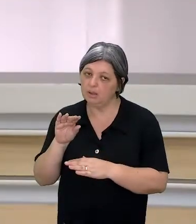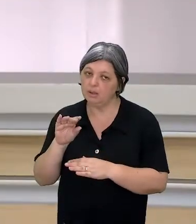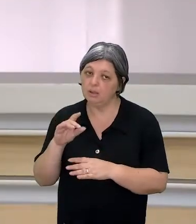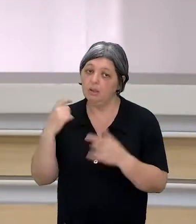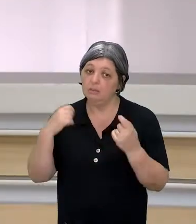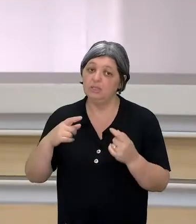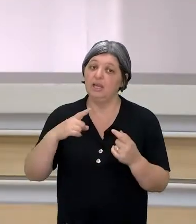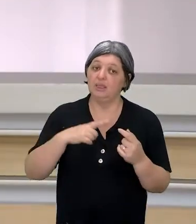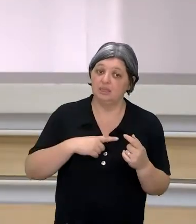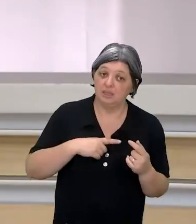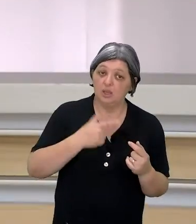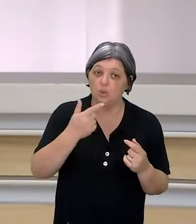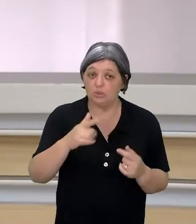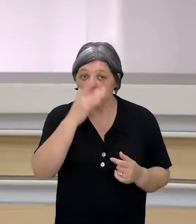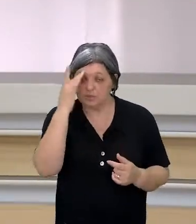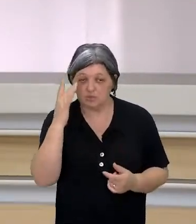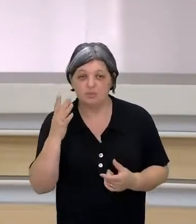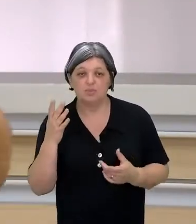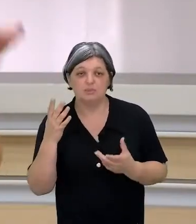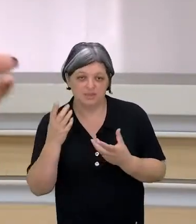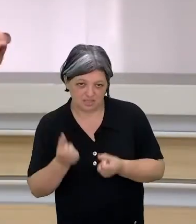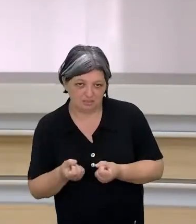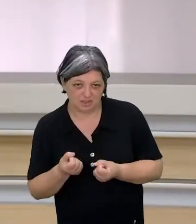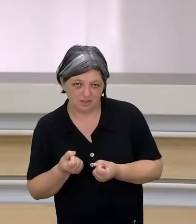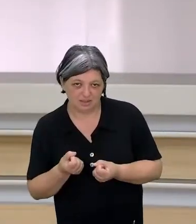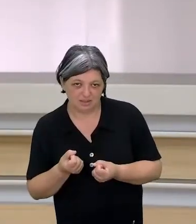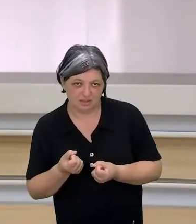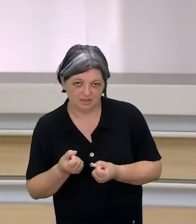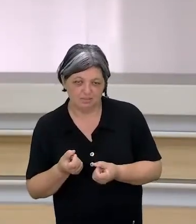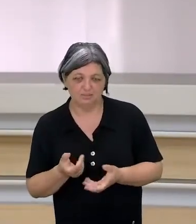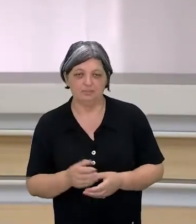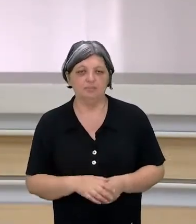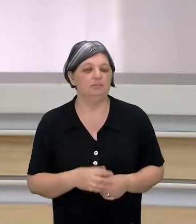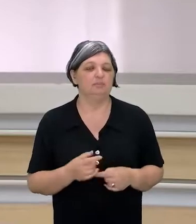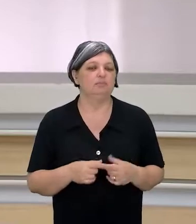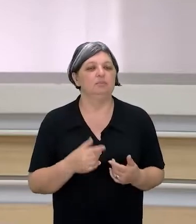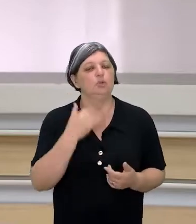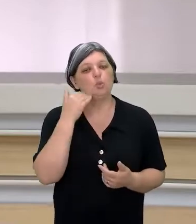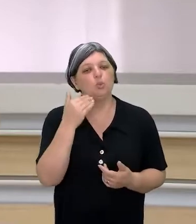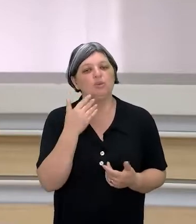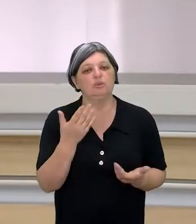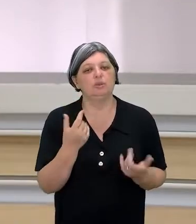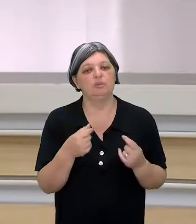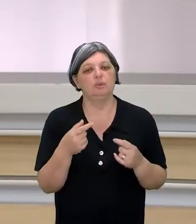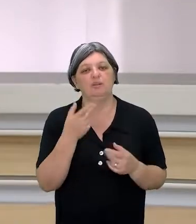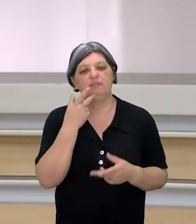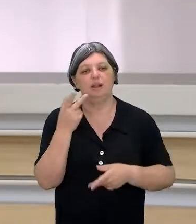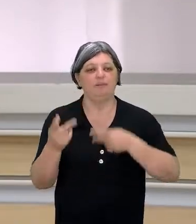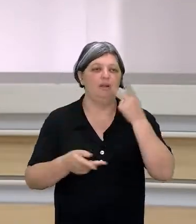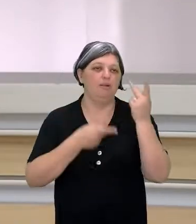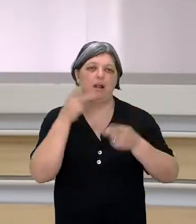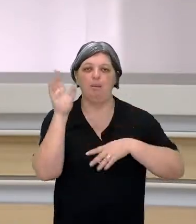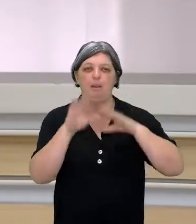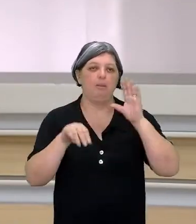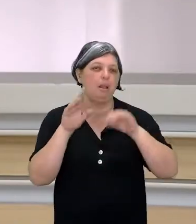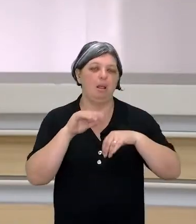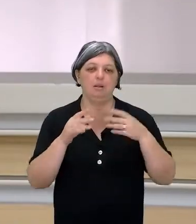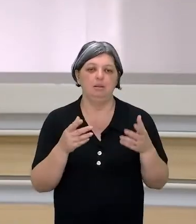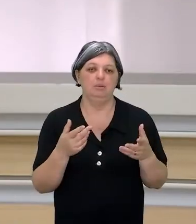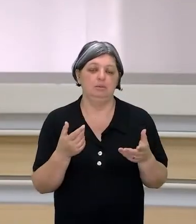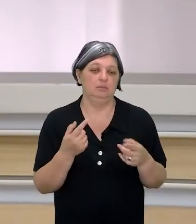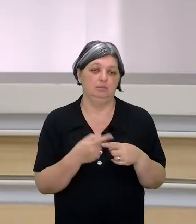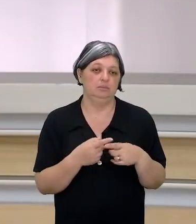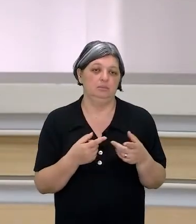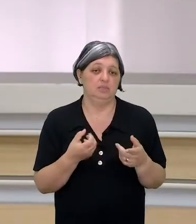precisa ter alguém para receber essa mensagem. Foi o eu falei. Não adianta nada eu estar aqui falando, falando, falando, se esse vídeo nunca